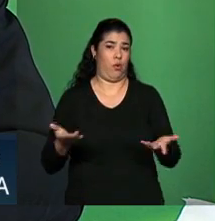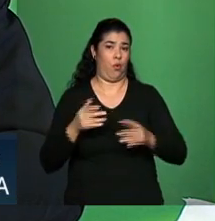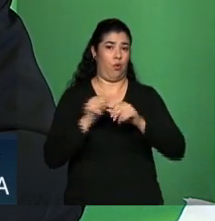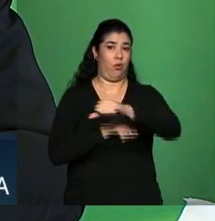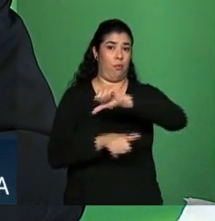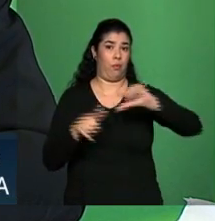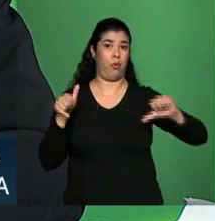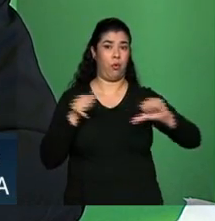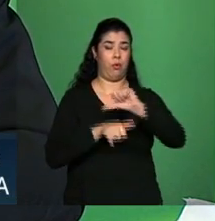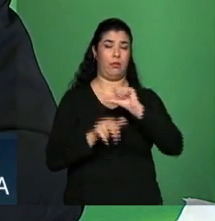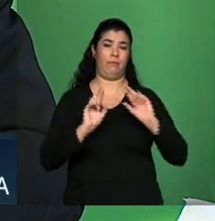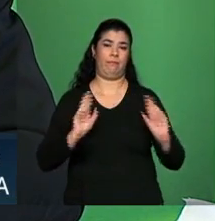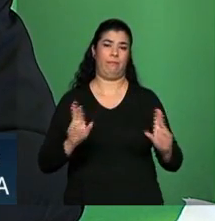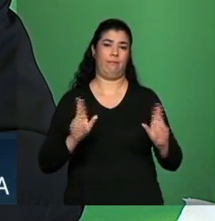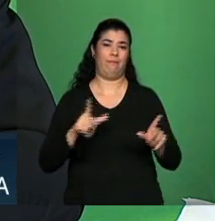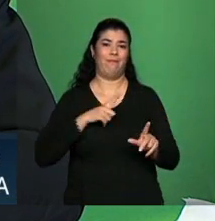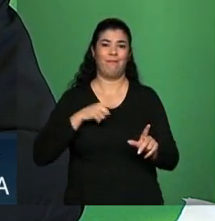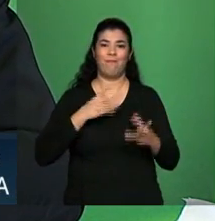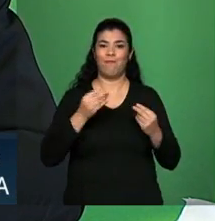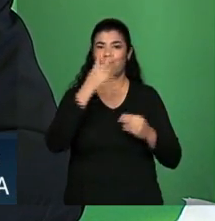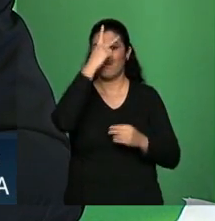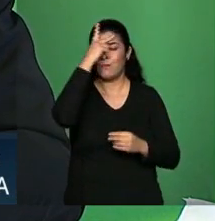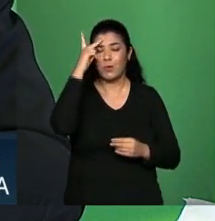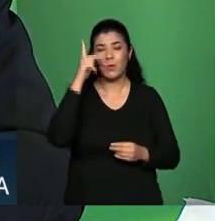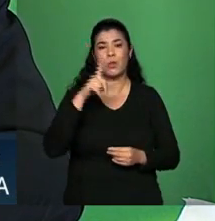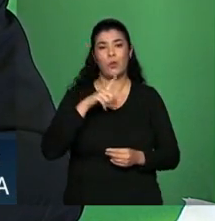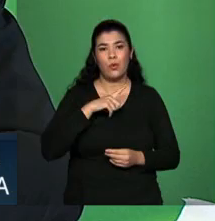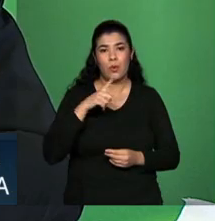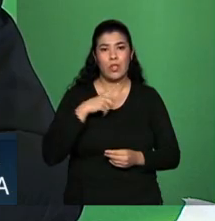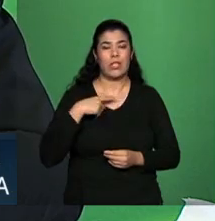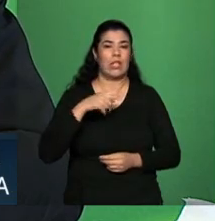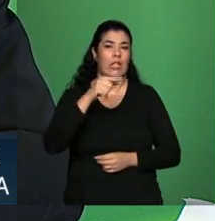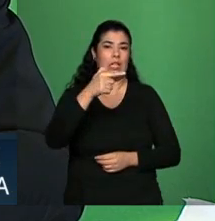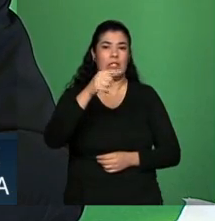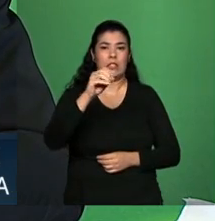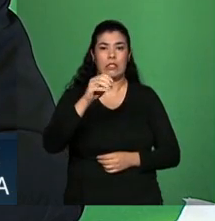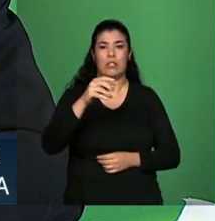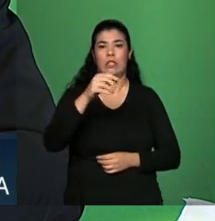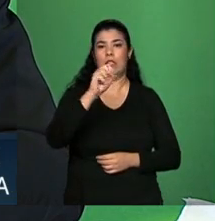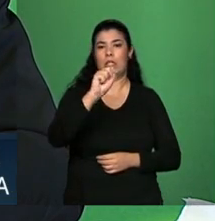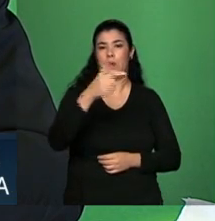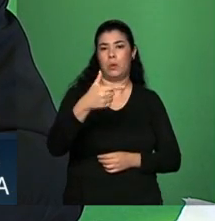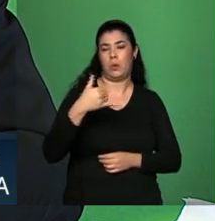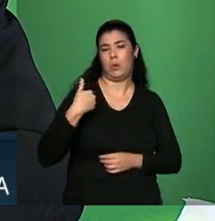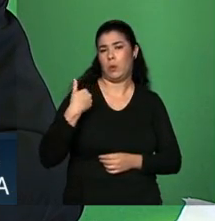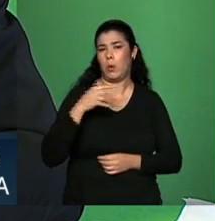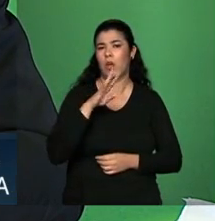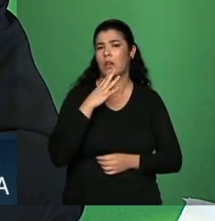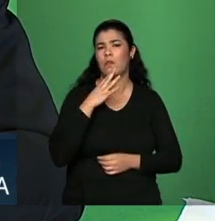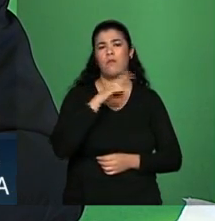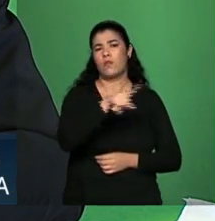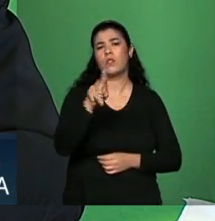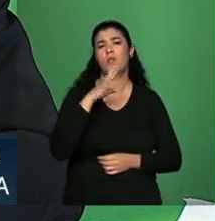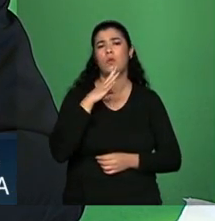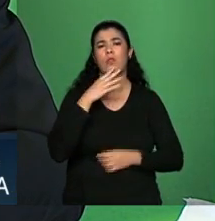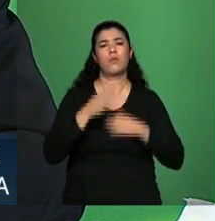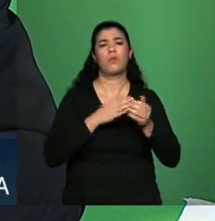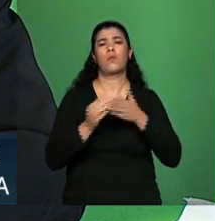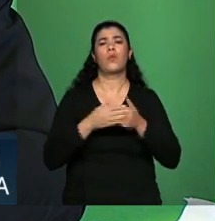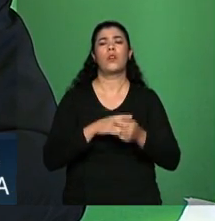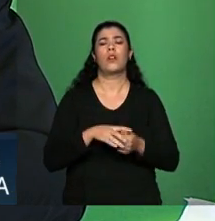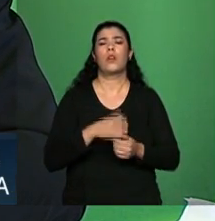chegam a 78, 82 anos. Todo mundo conhece pessoas de qualquer nível de renda